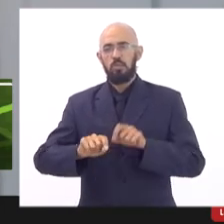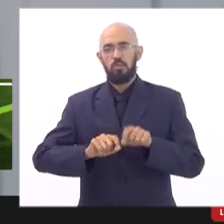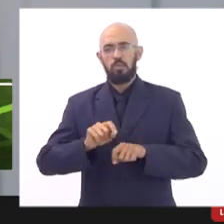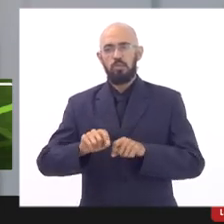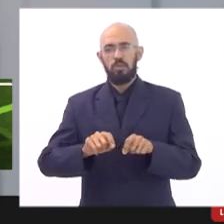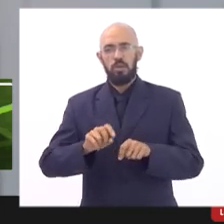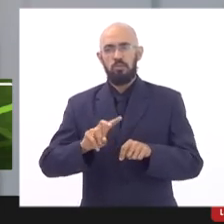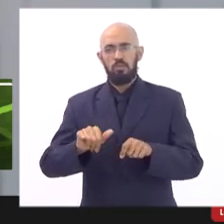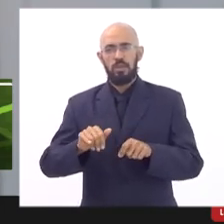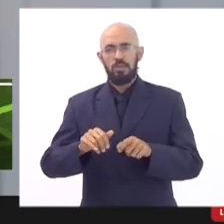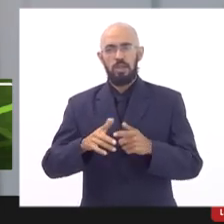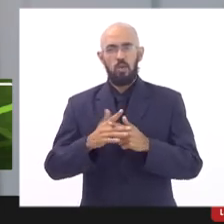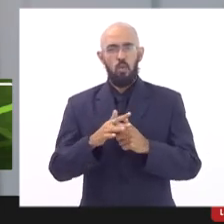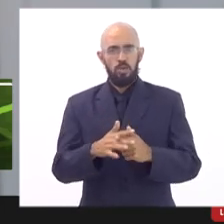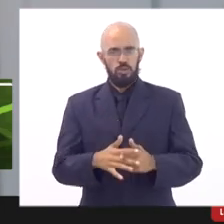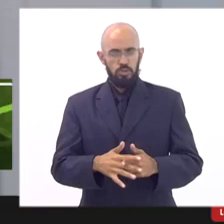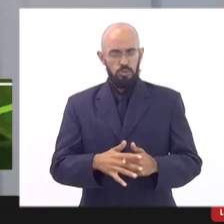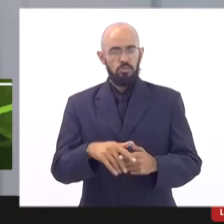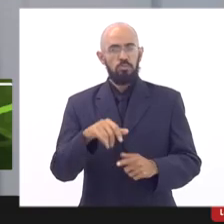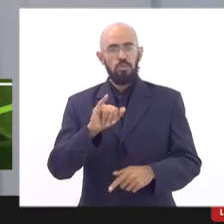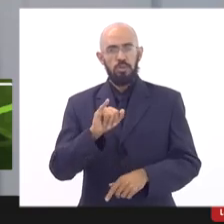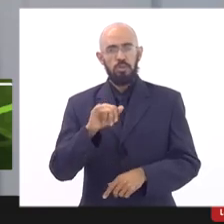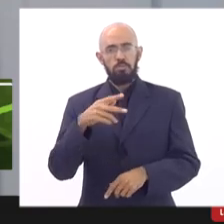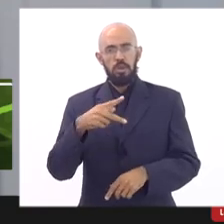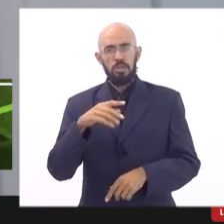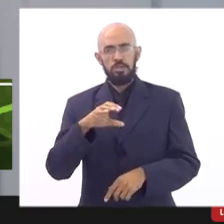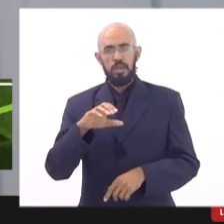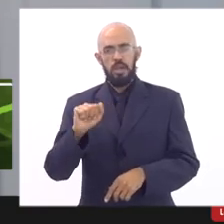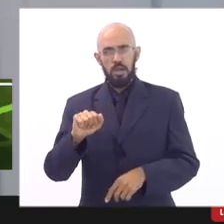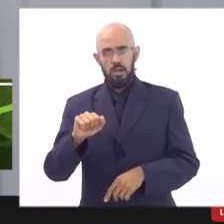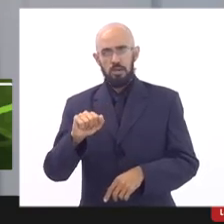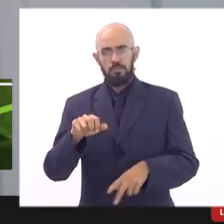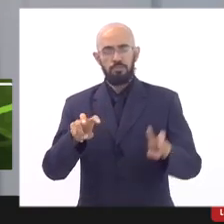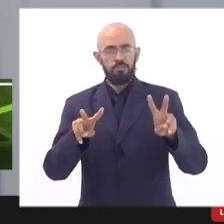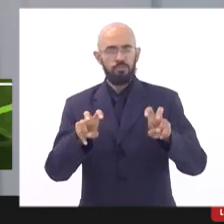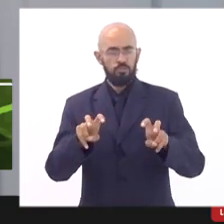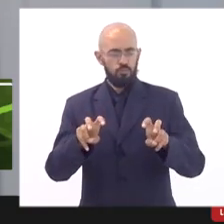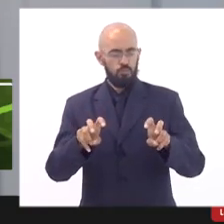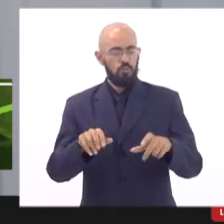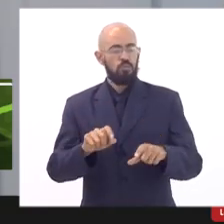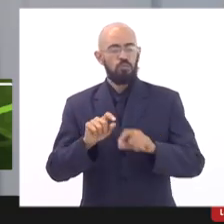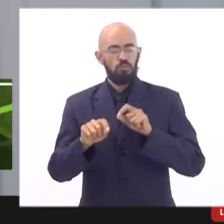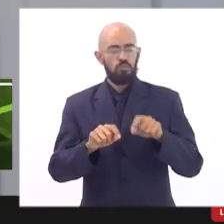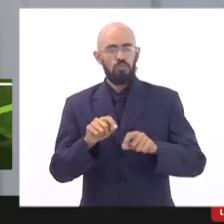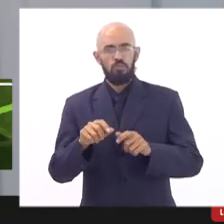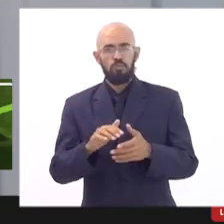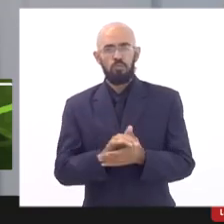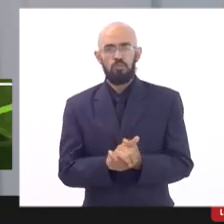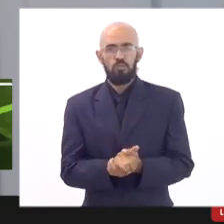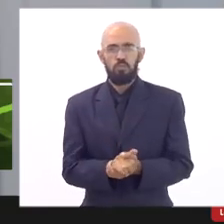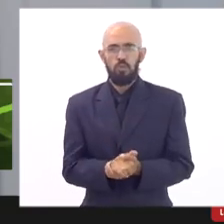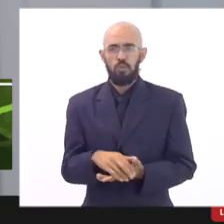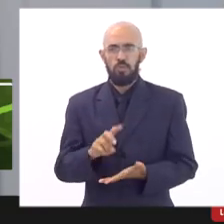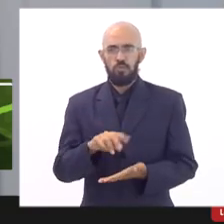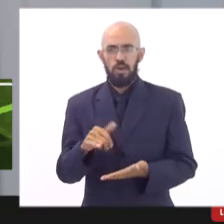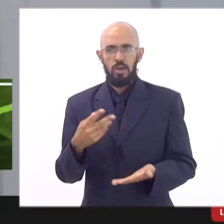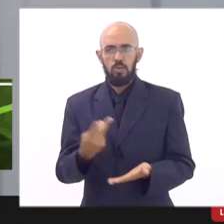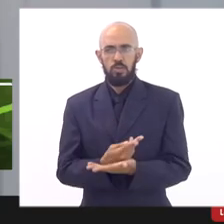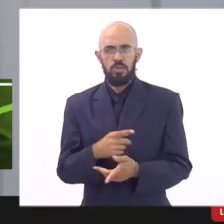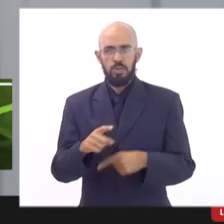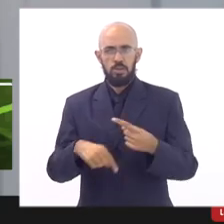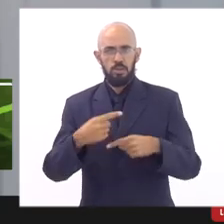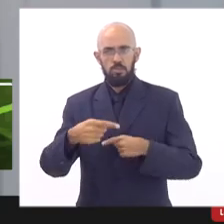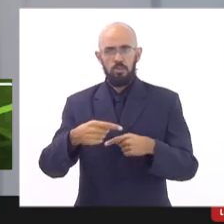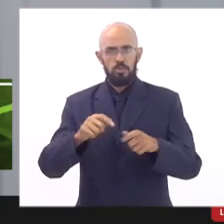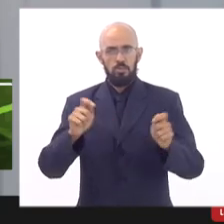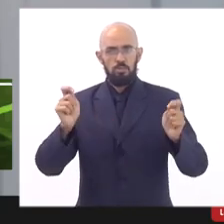sendo corrigidos pelo IPCA com relação ao que vai acontecer a possibilidade